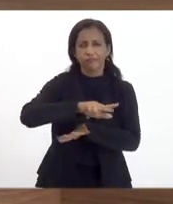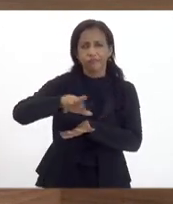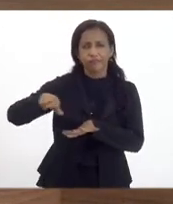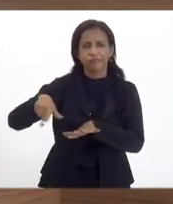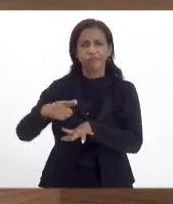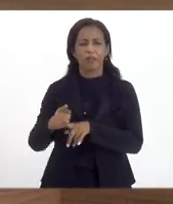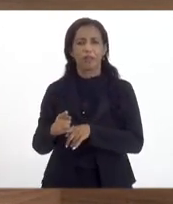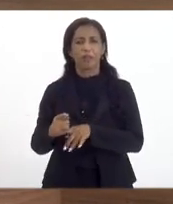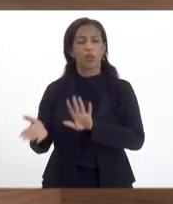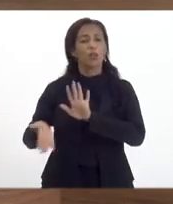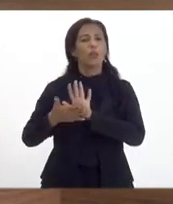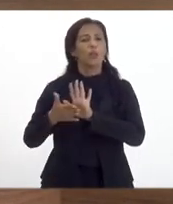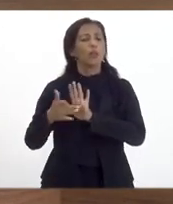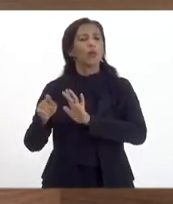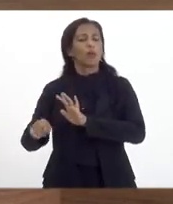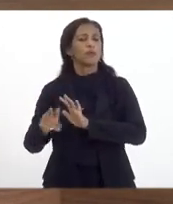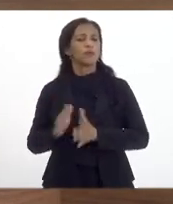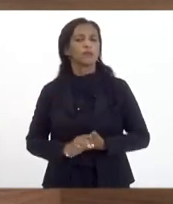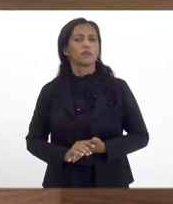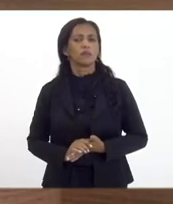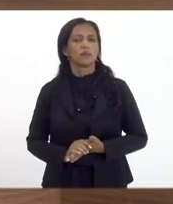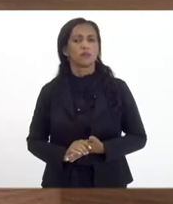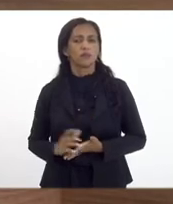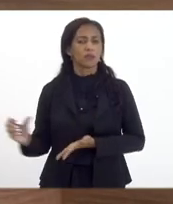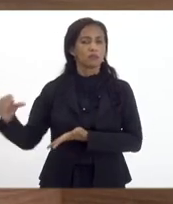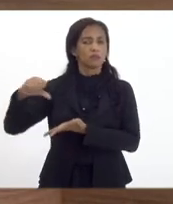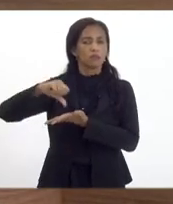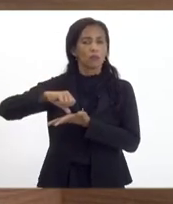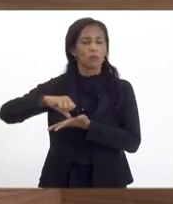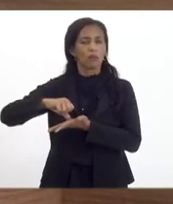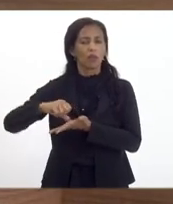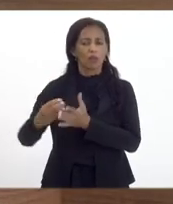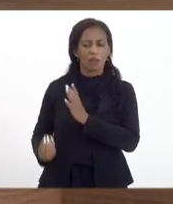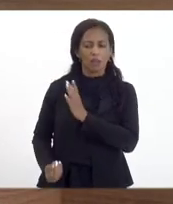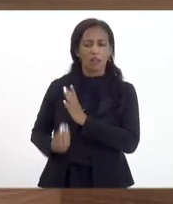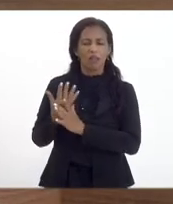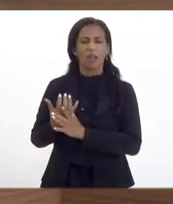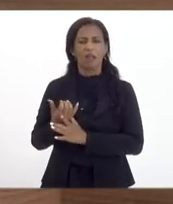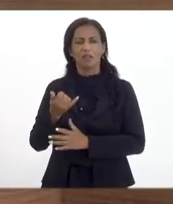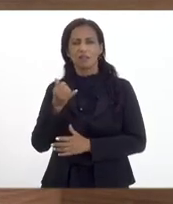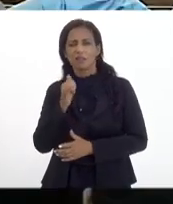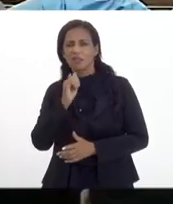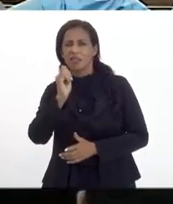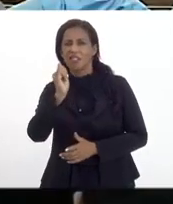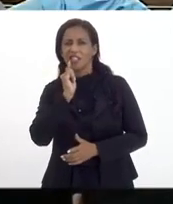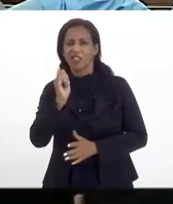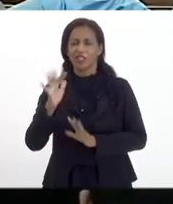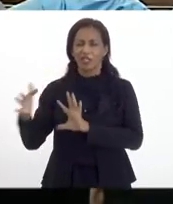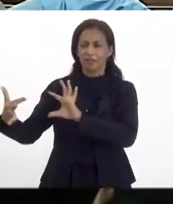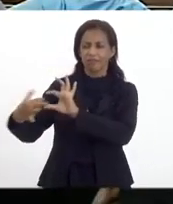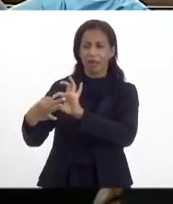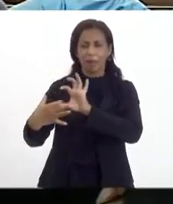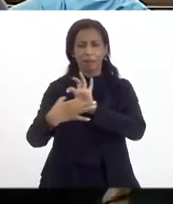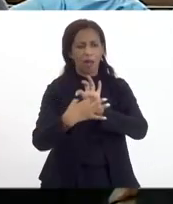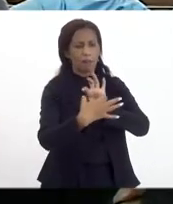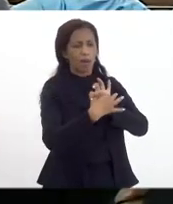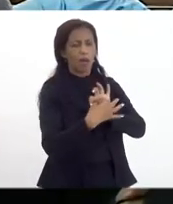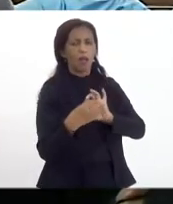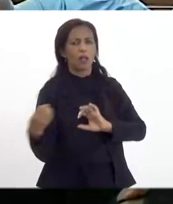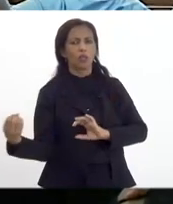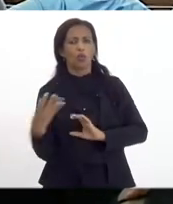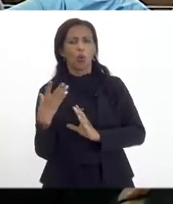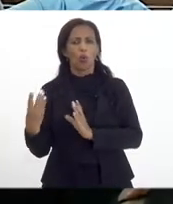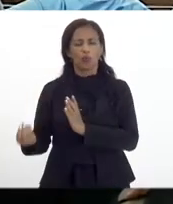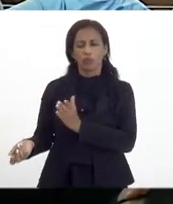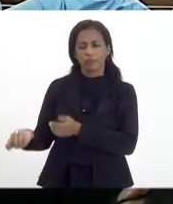E o propósito desse polo é justamente criar sinergias industriais e atrair novos investimentos aqui